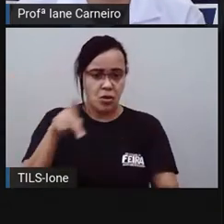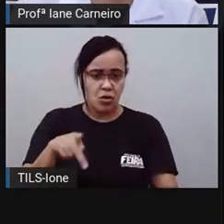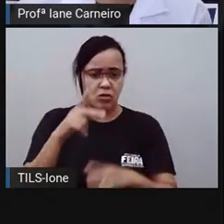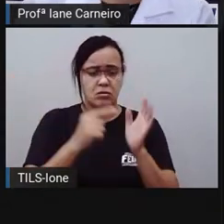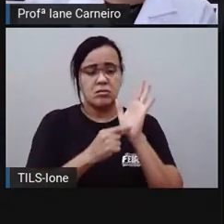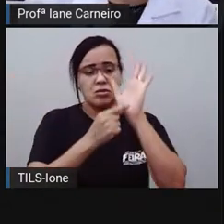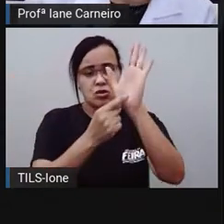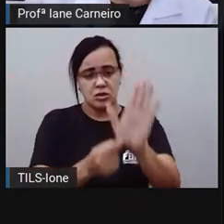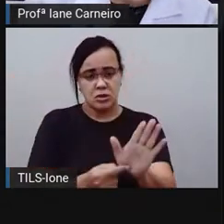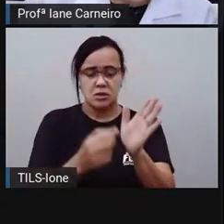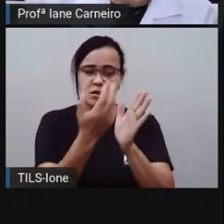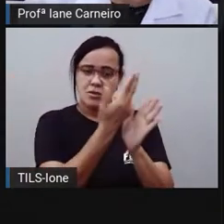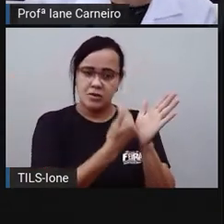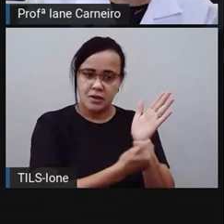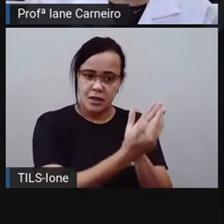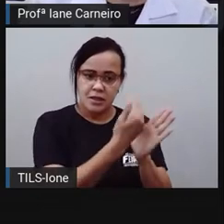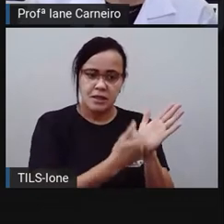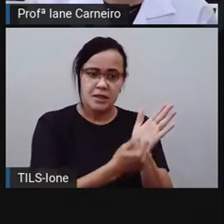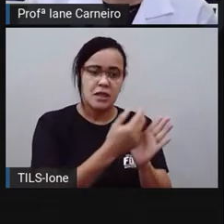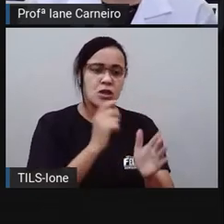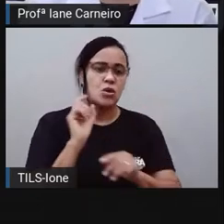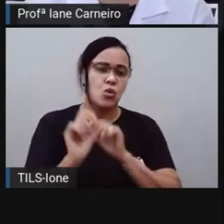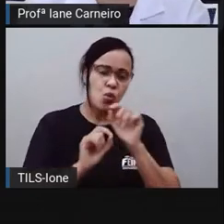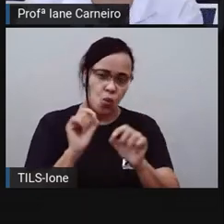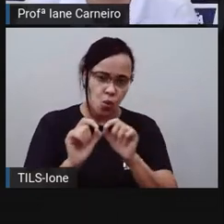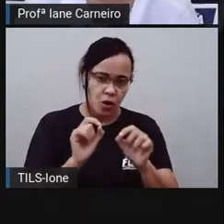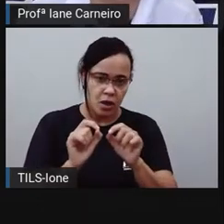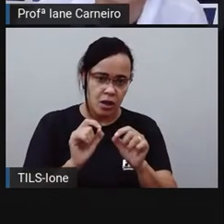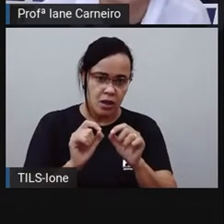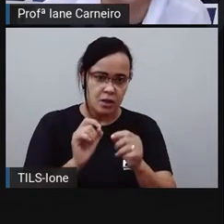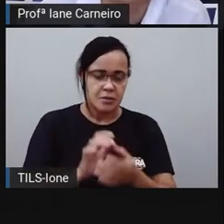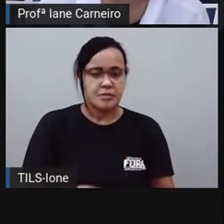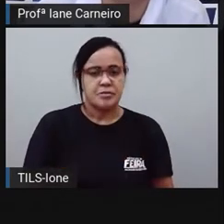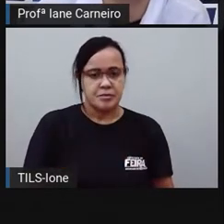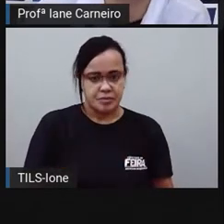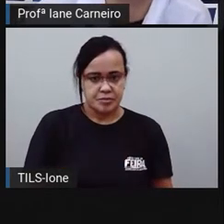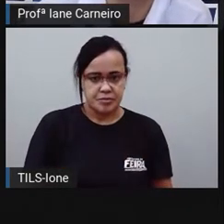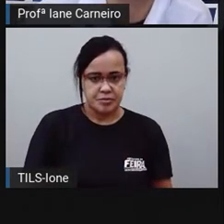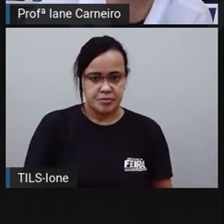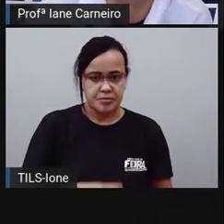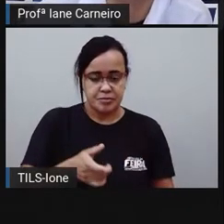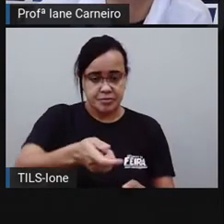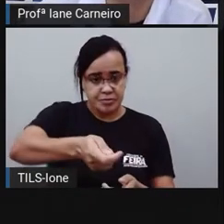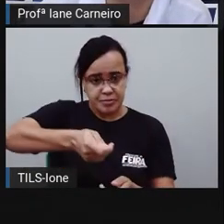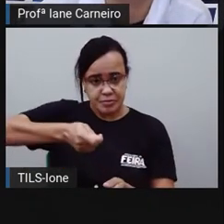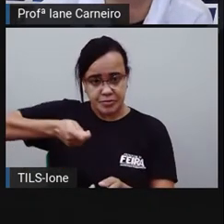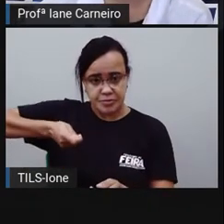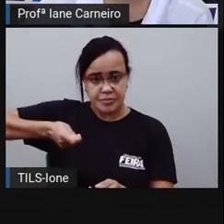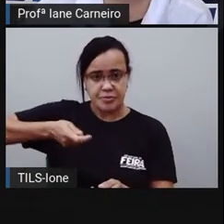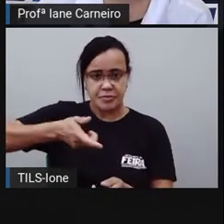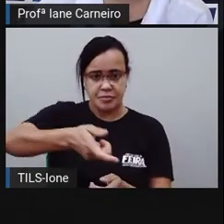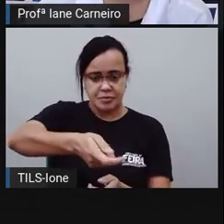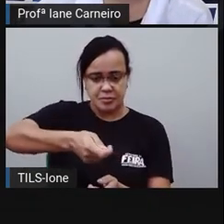vocês. Como a Pró falou, trena. Geralmente quem usa são pedreiros. Olha ela aqui.